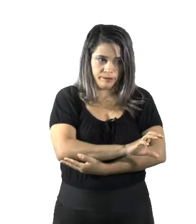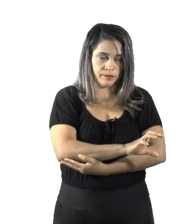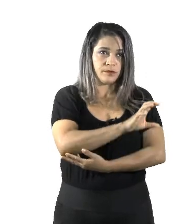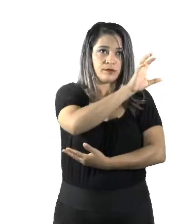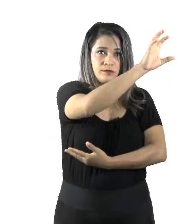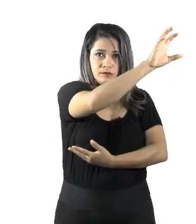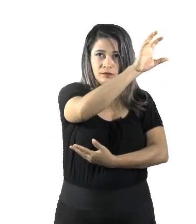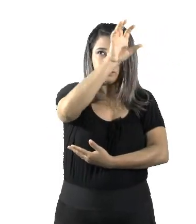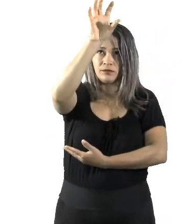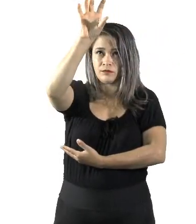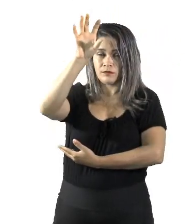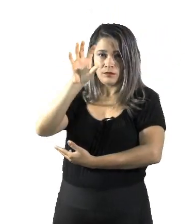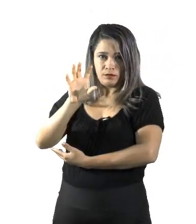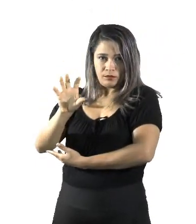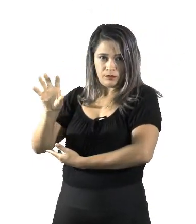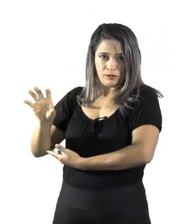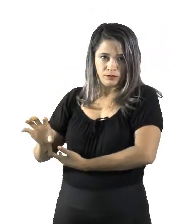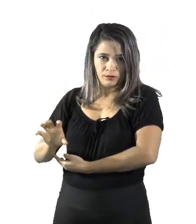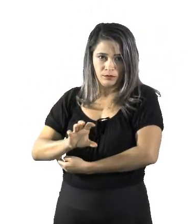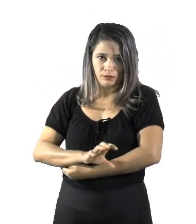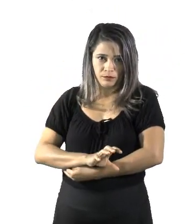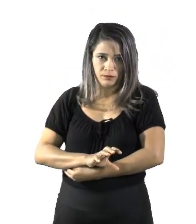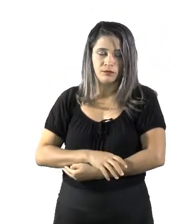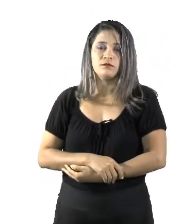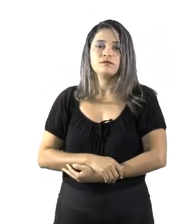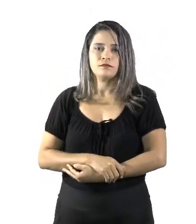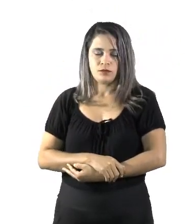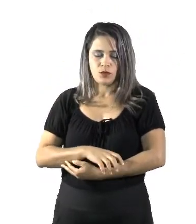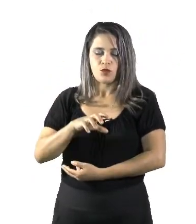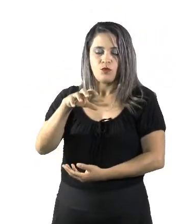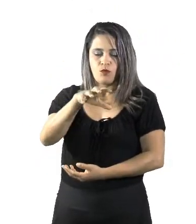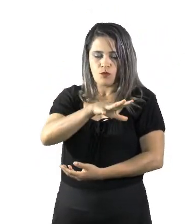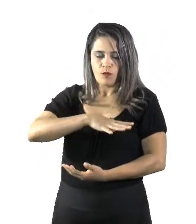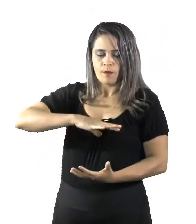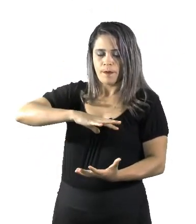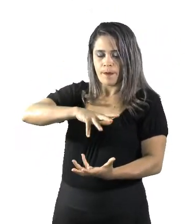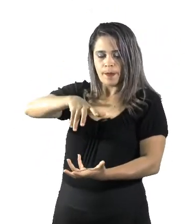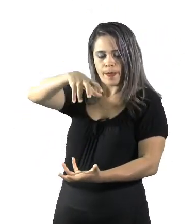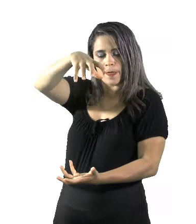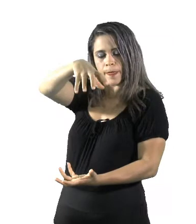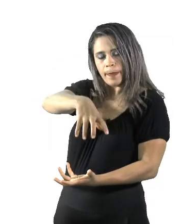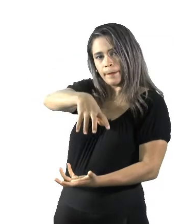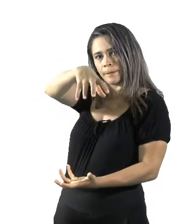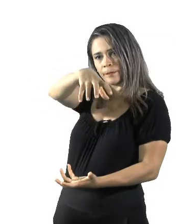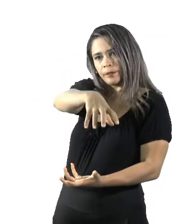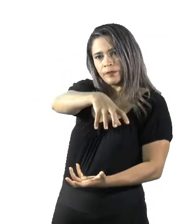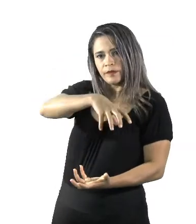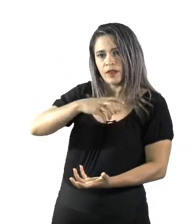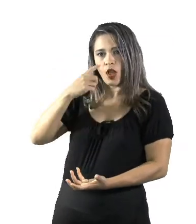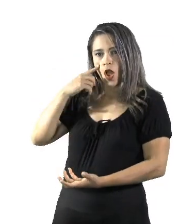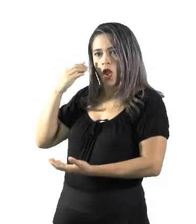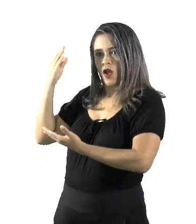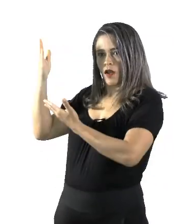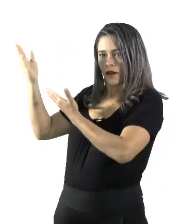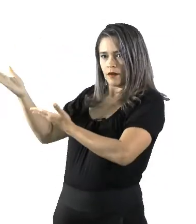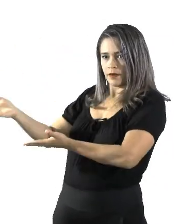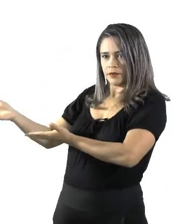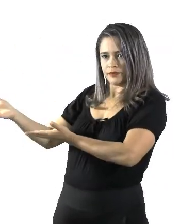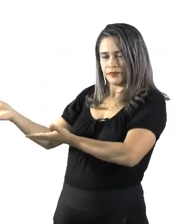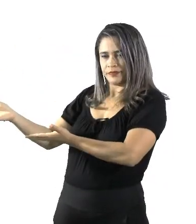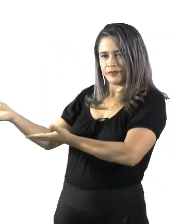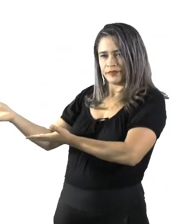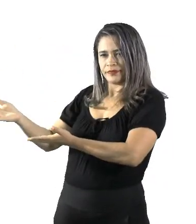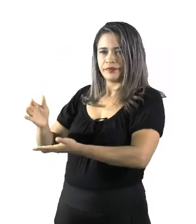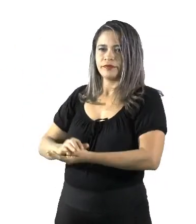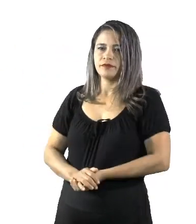mais ao meio da Terra. Vocês podem estar olhando na imagem aí, que aparece certinho, quando